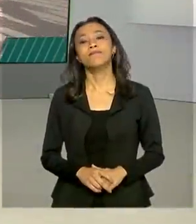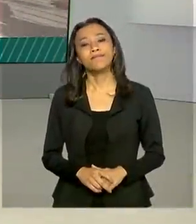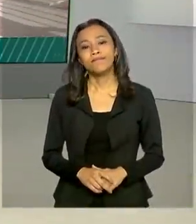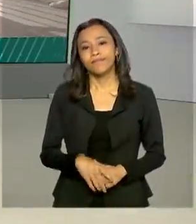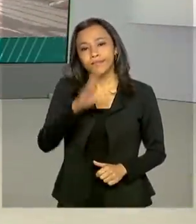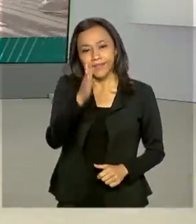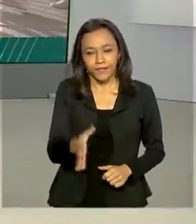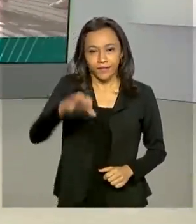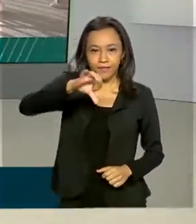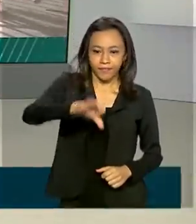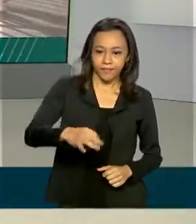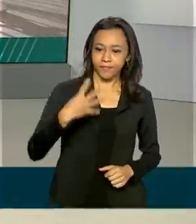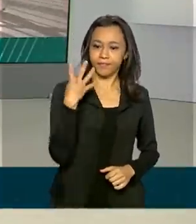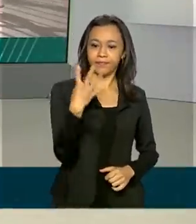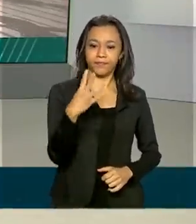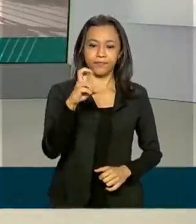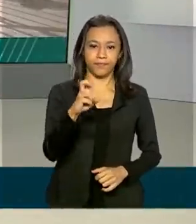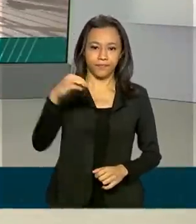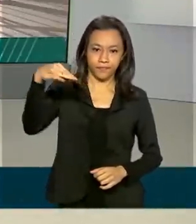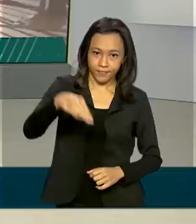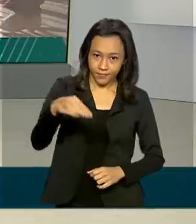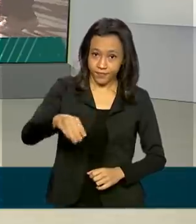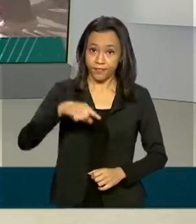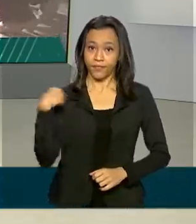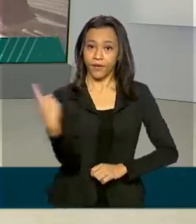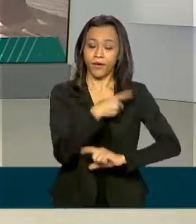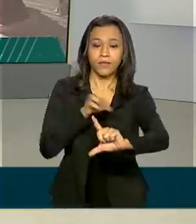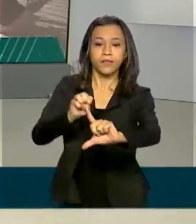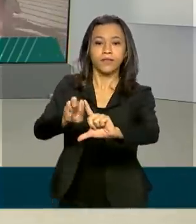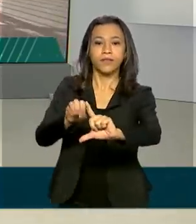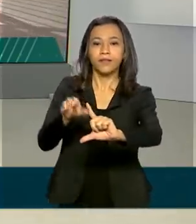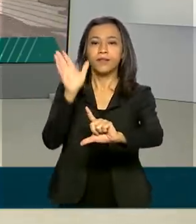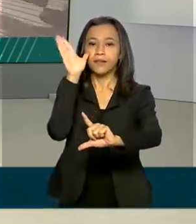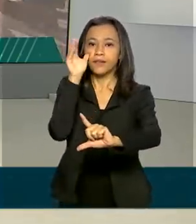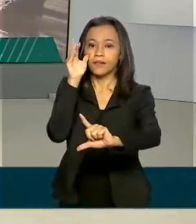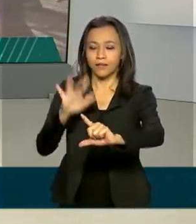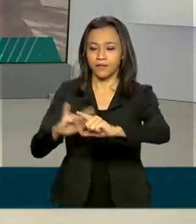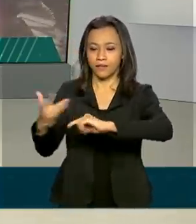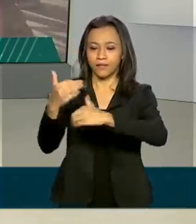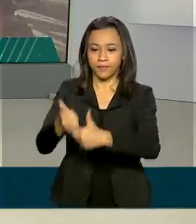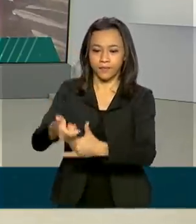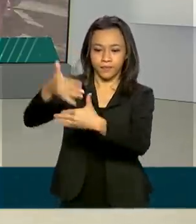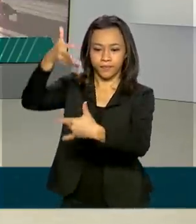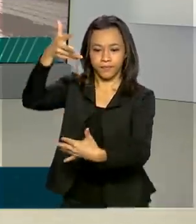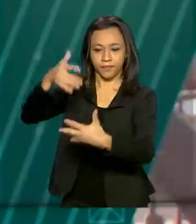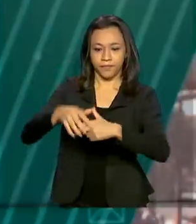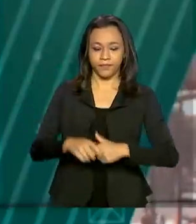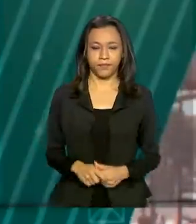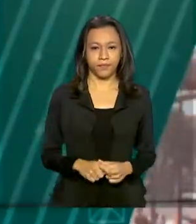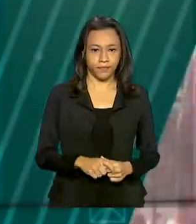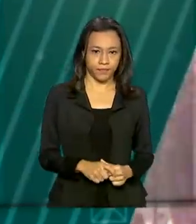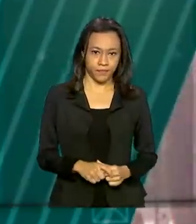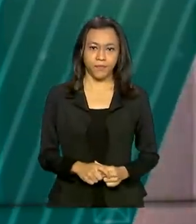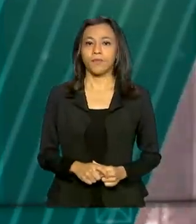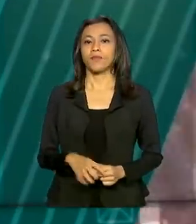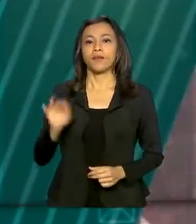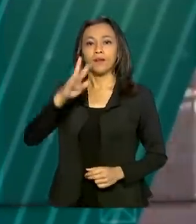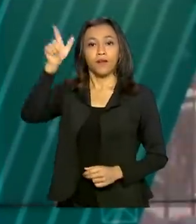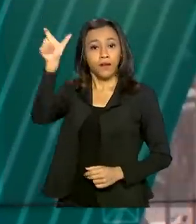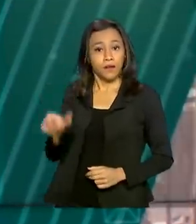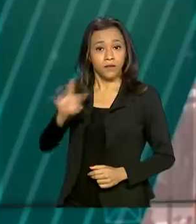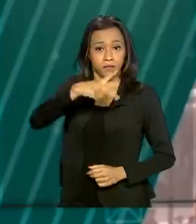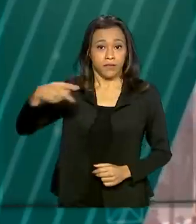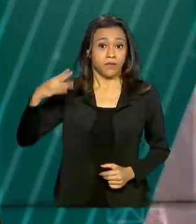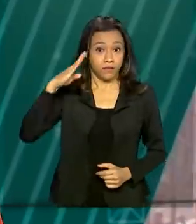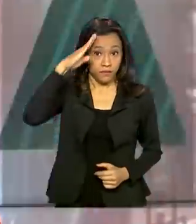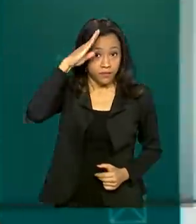São 9 horas e 45 minutos. Nós estamos ao vivo também pelas redes sociais. O presidente Jair